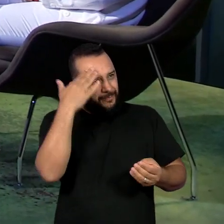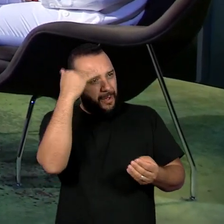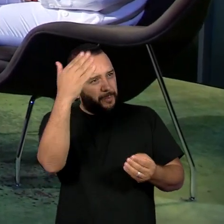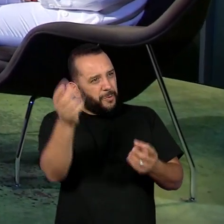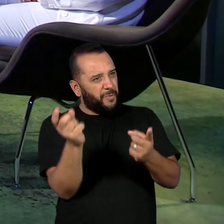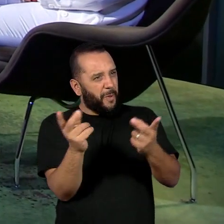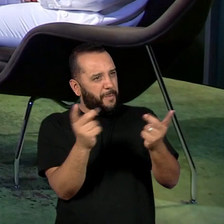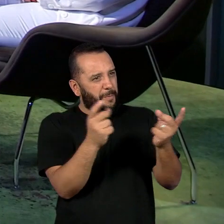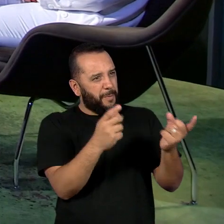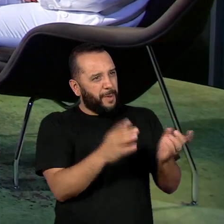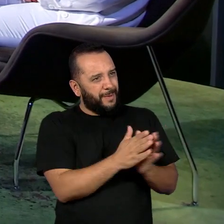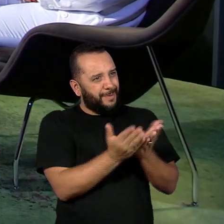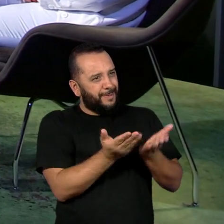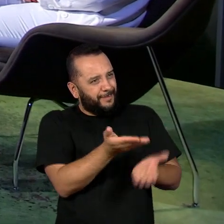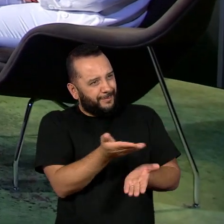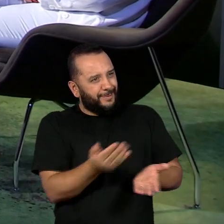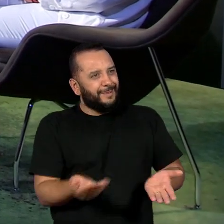você?